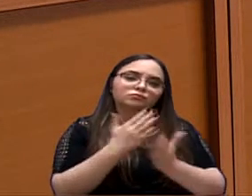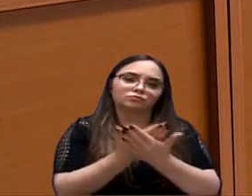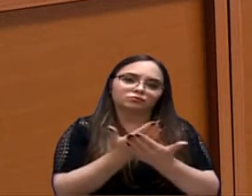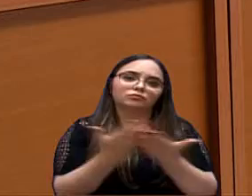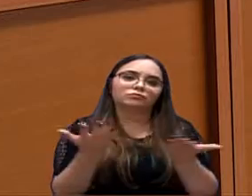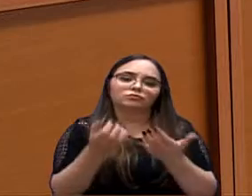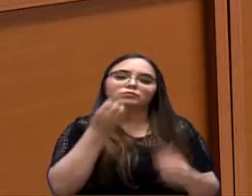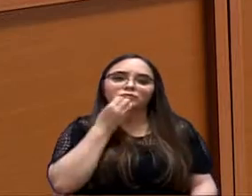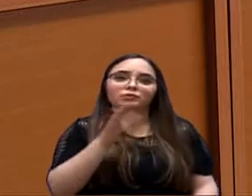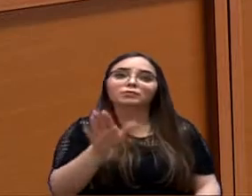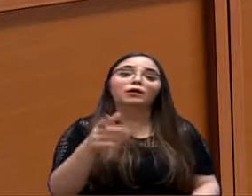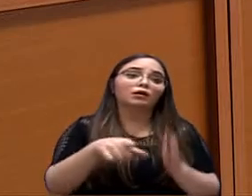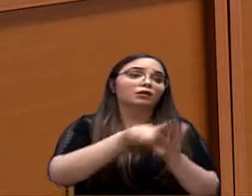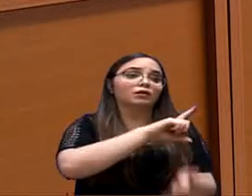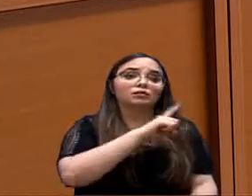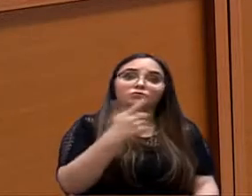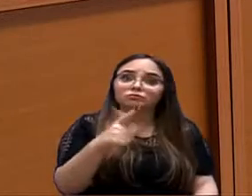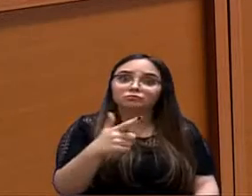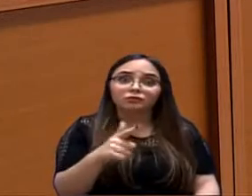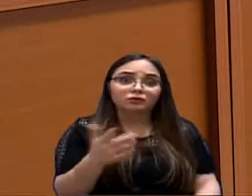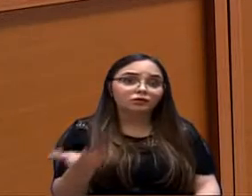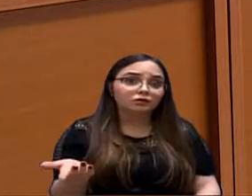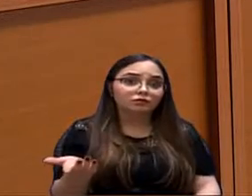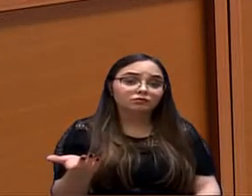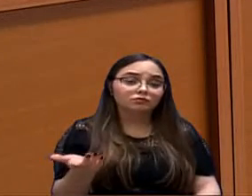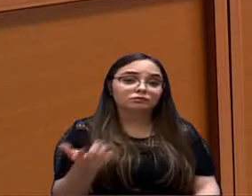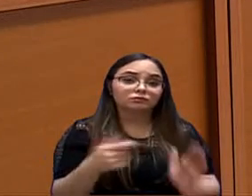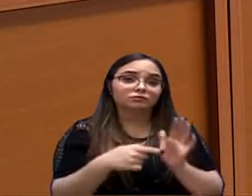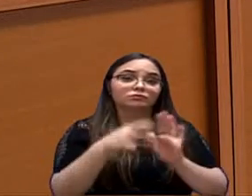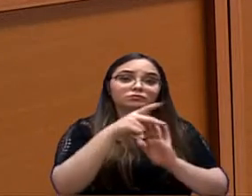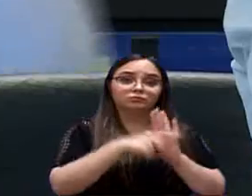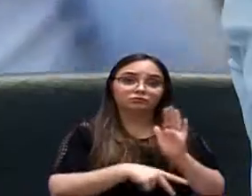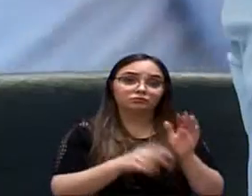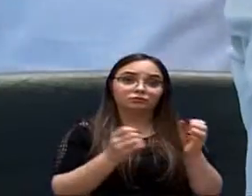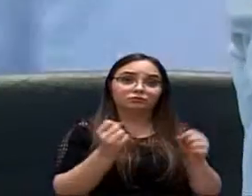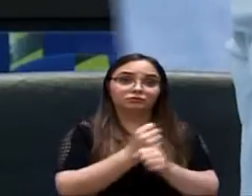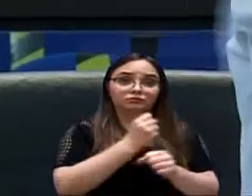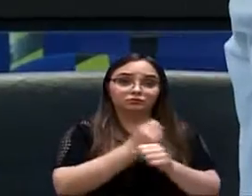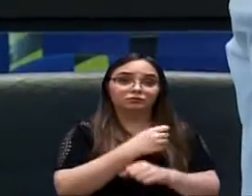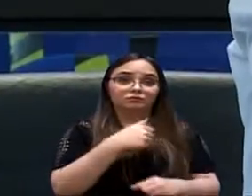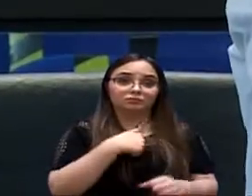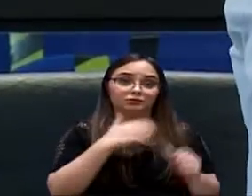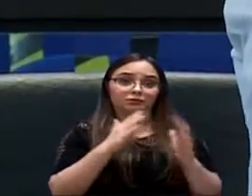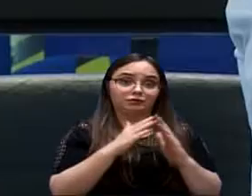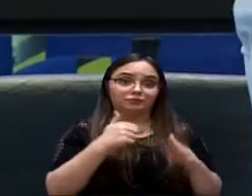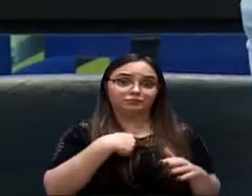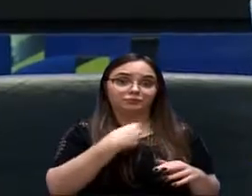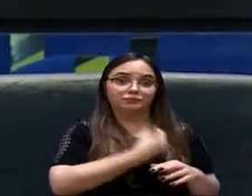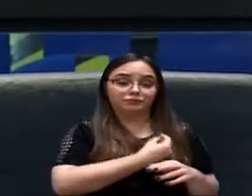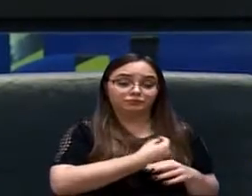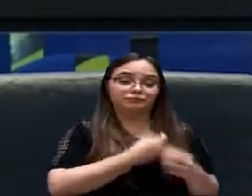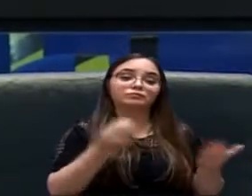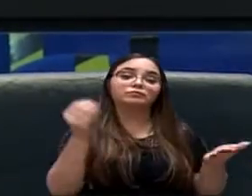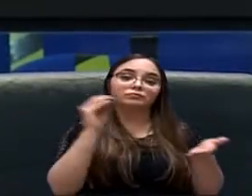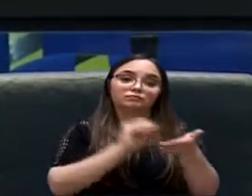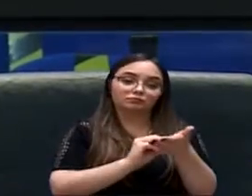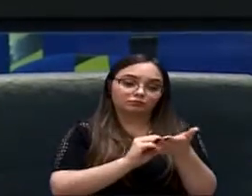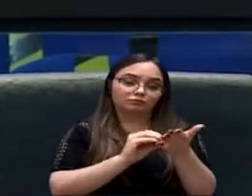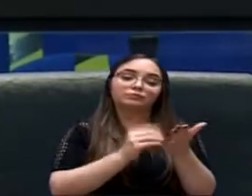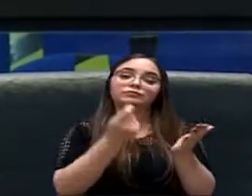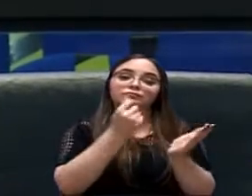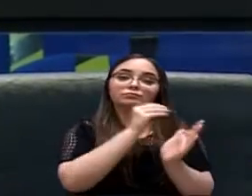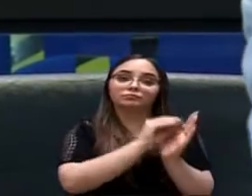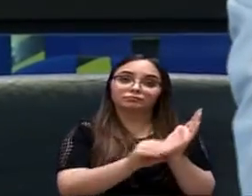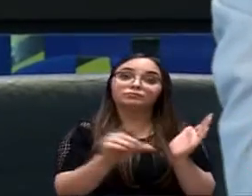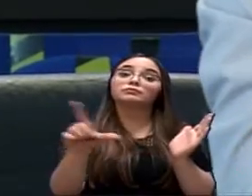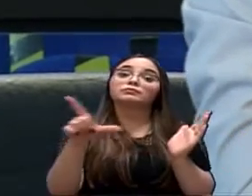escola, hoje ficou boa, mas depois, tinha terminado o empreendimento. No projeto habitacional Minha Casa Minha Vida, está determinado e o recurso está lá para